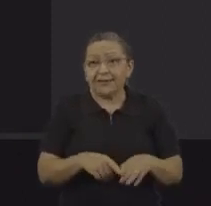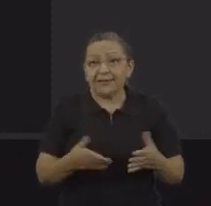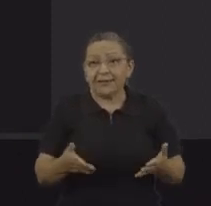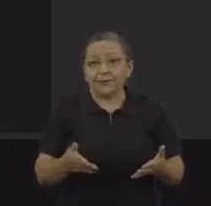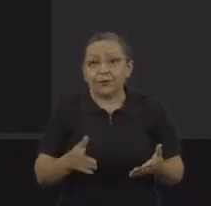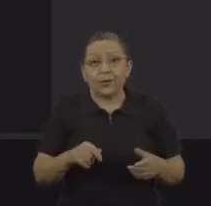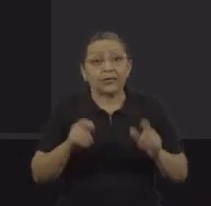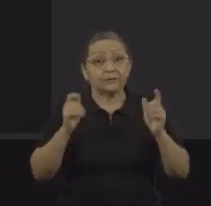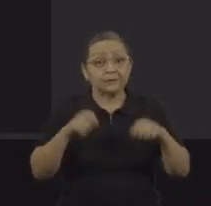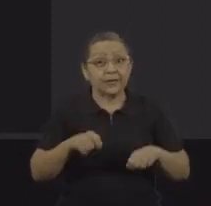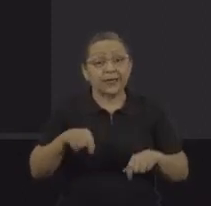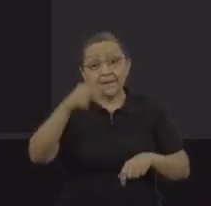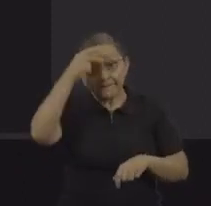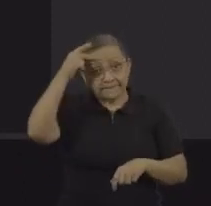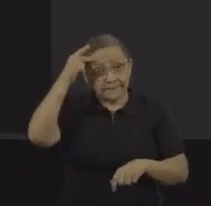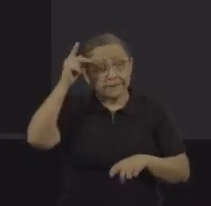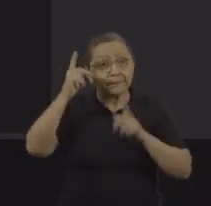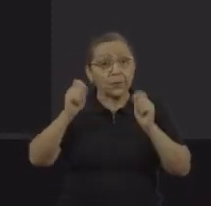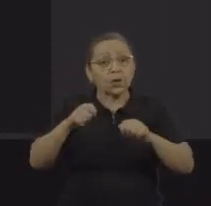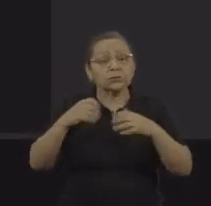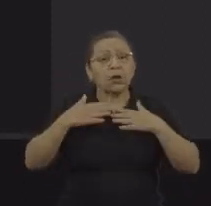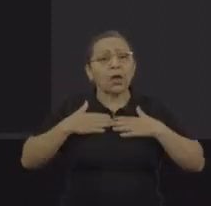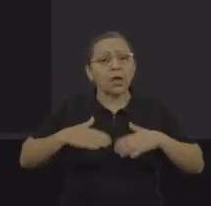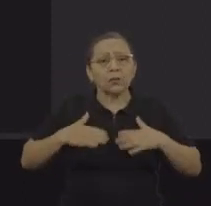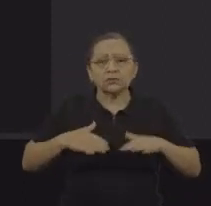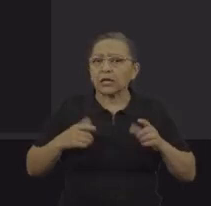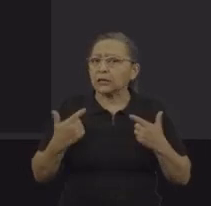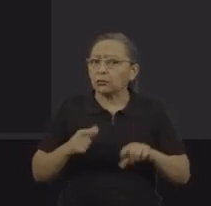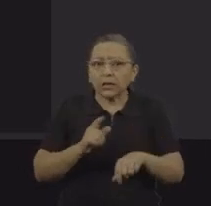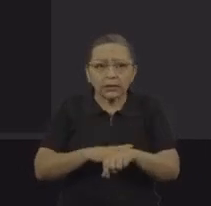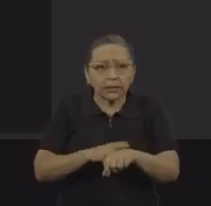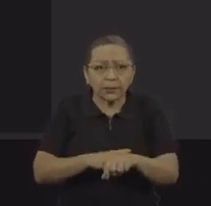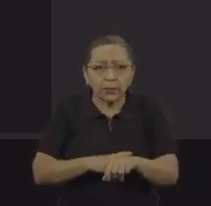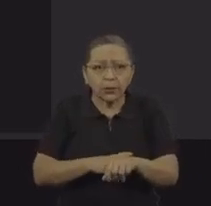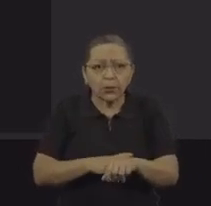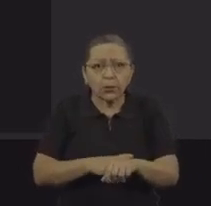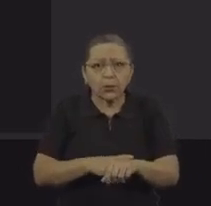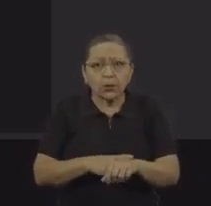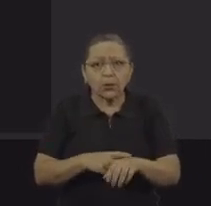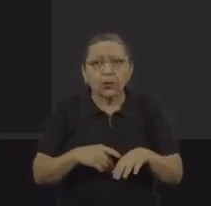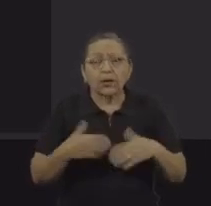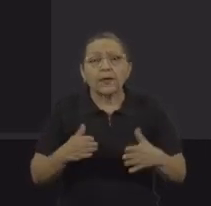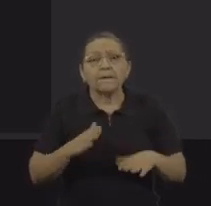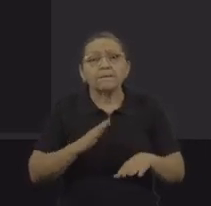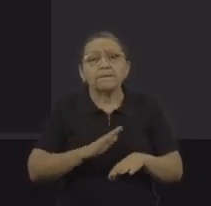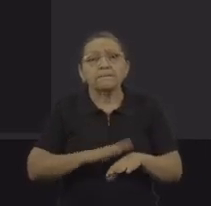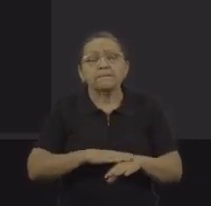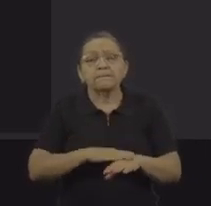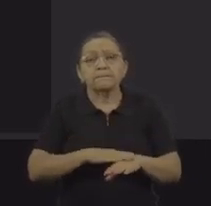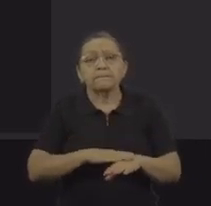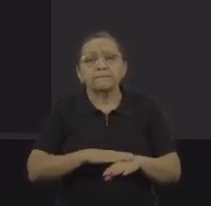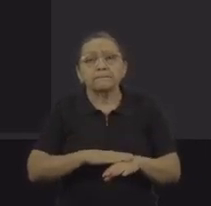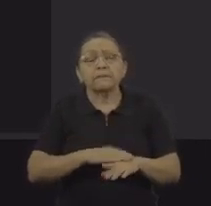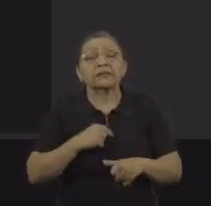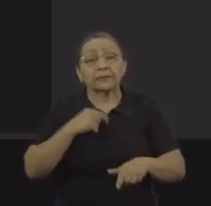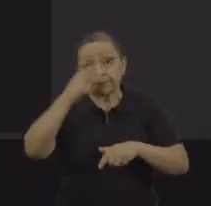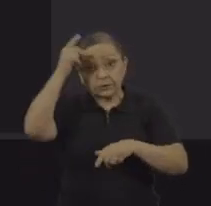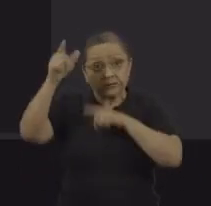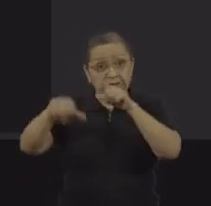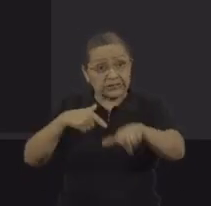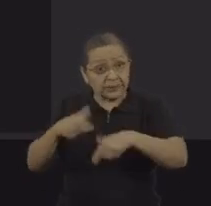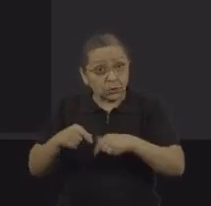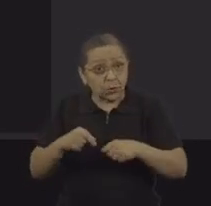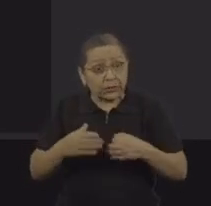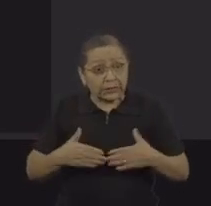para que o trabalhador possa repousar e recuperar suas forças. E aí, em casos mais extremos, o trabalhador se dedica ao